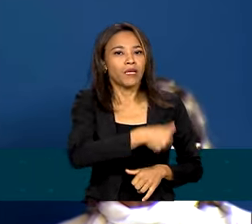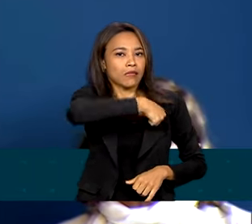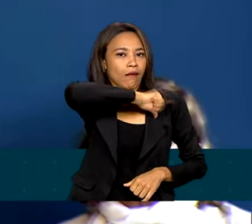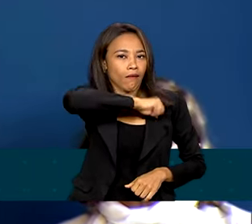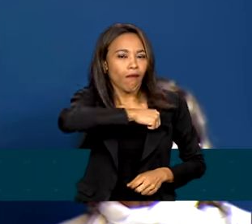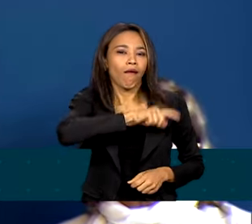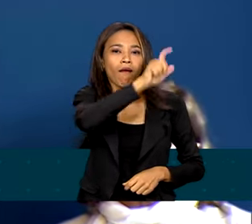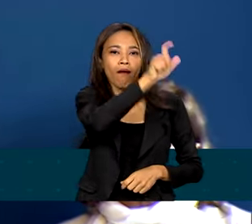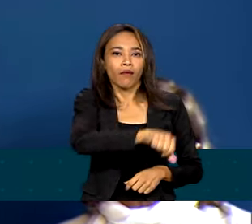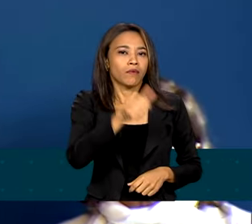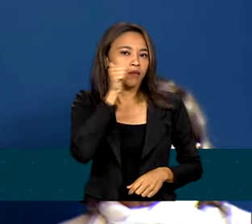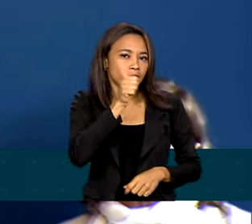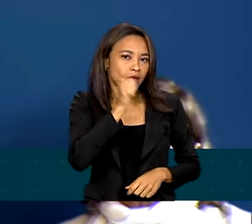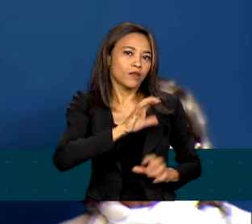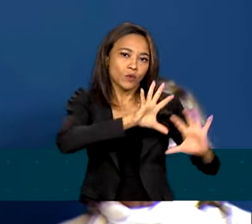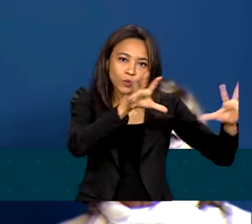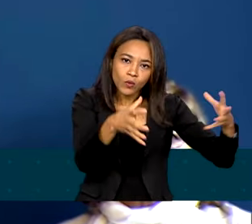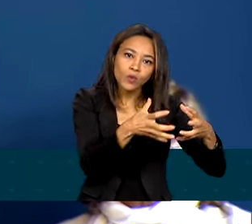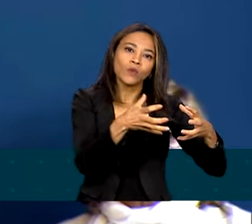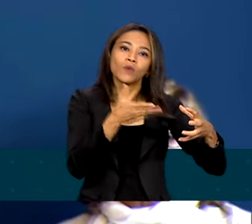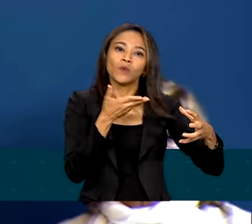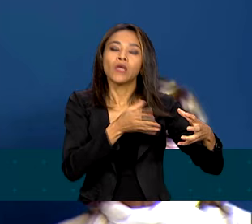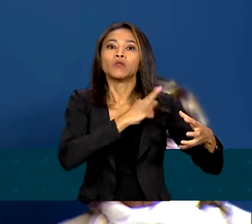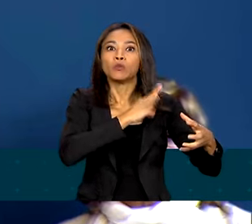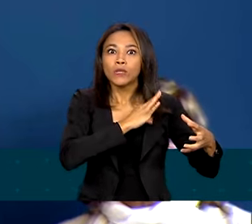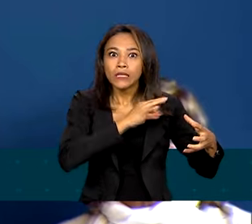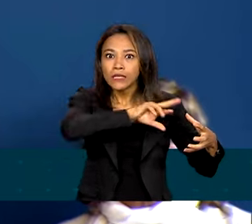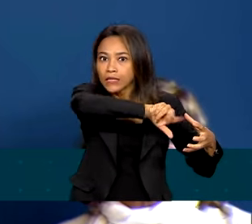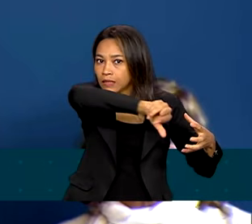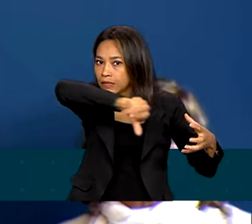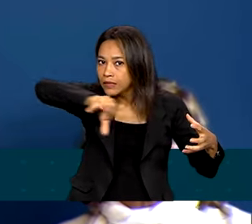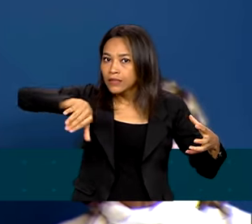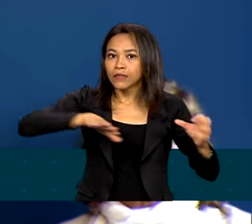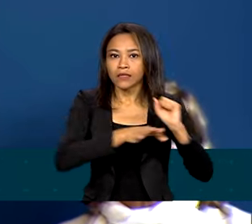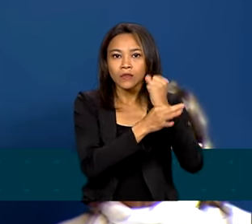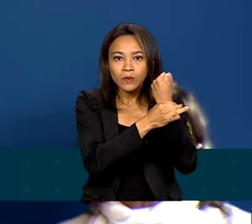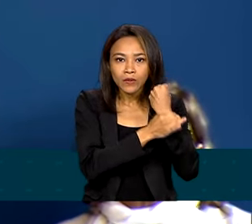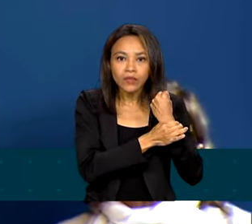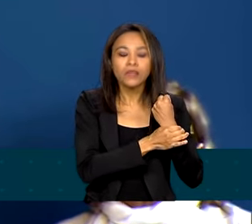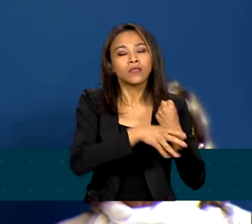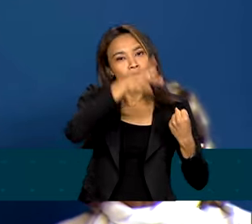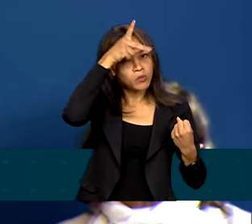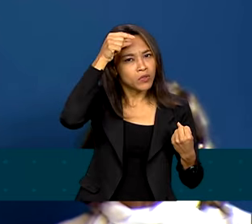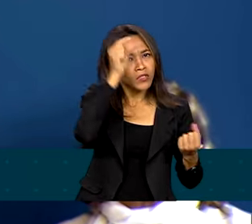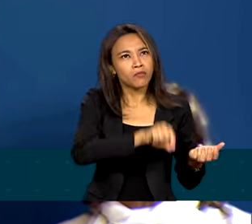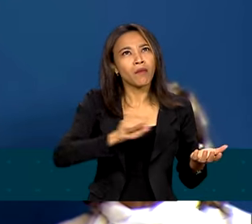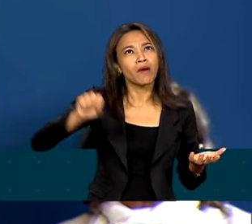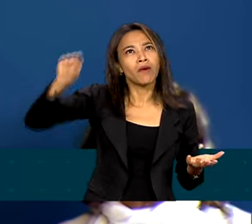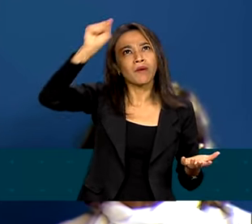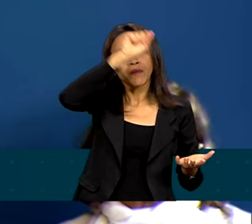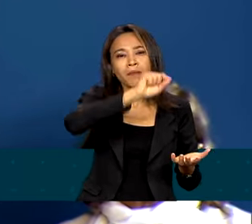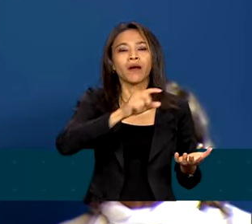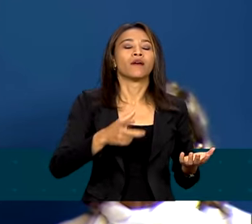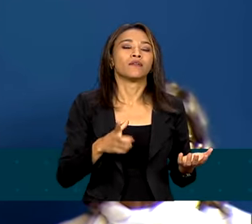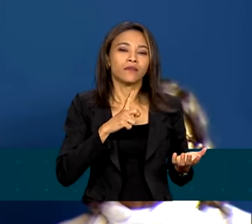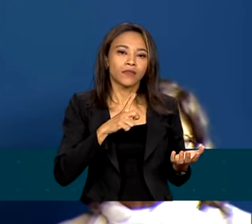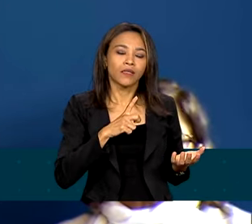oficiais, enfim, integrantes das polícias, das guardas municipais. E nós desejamos que ela